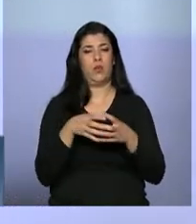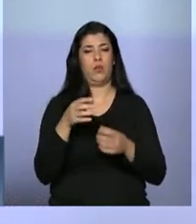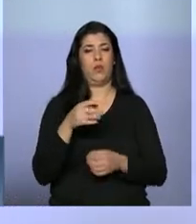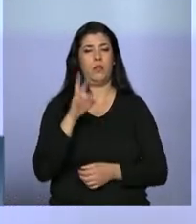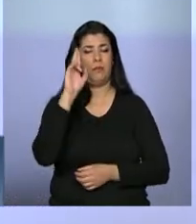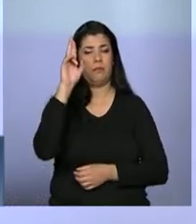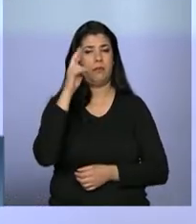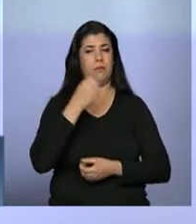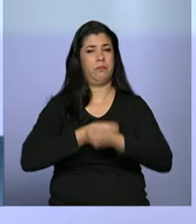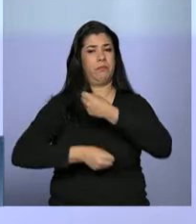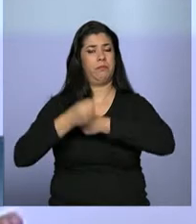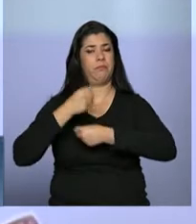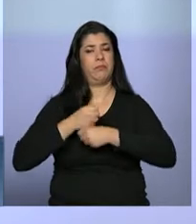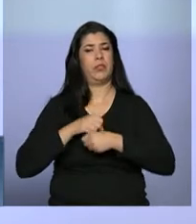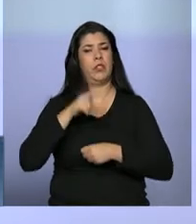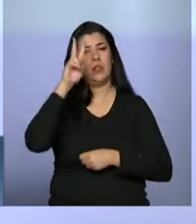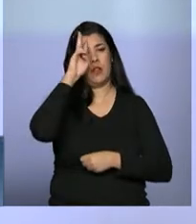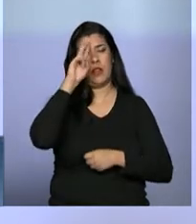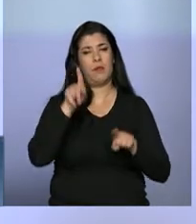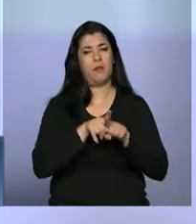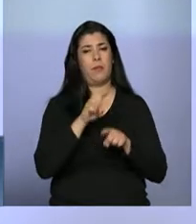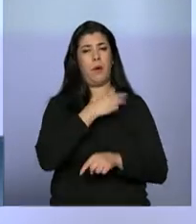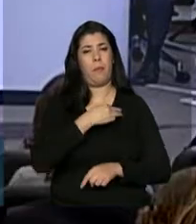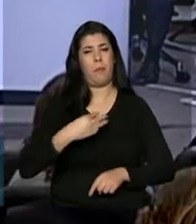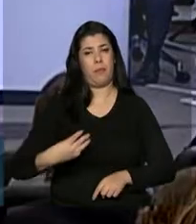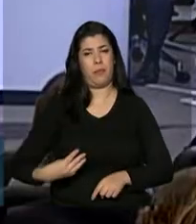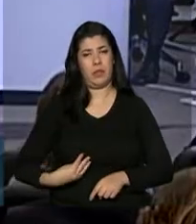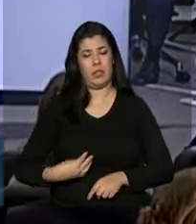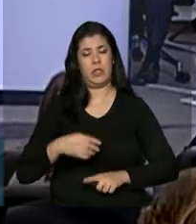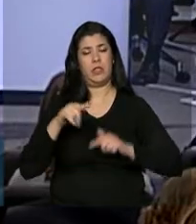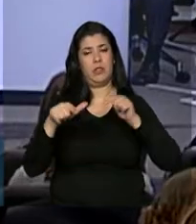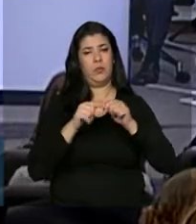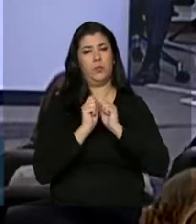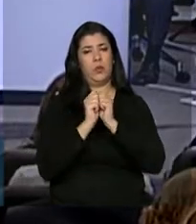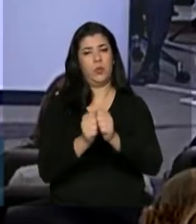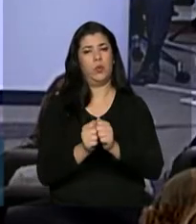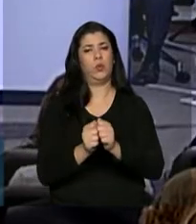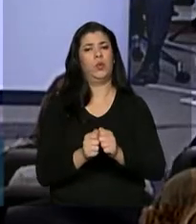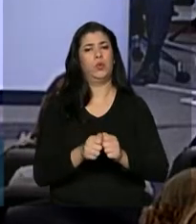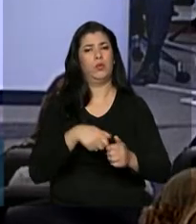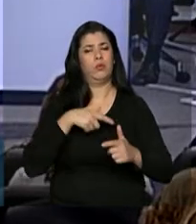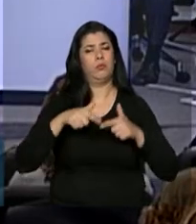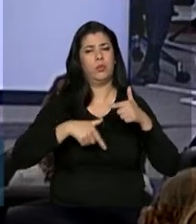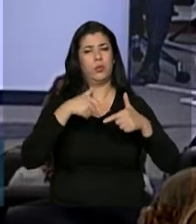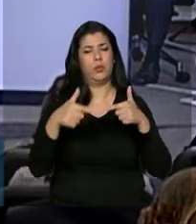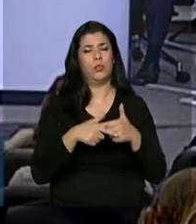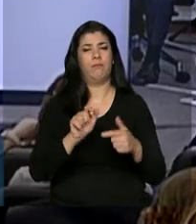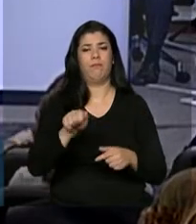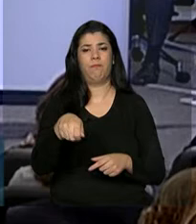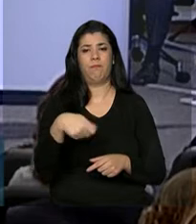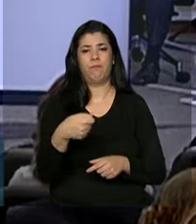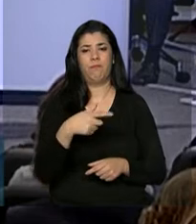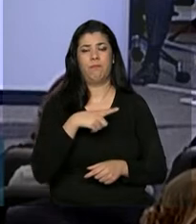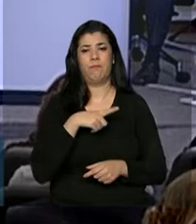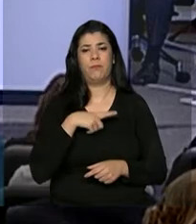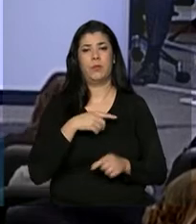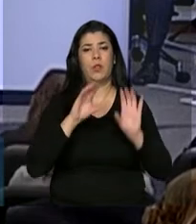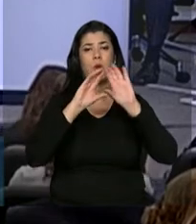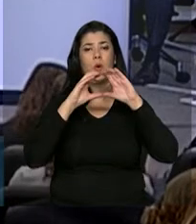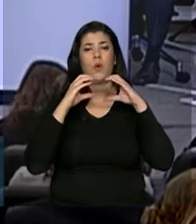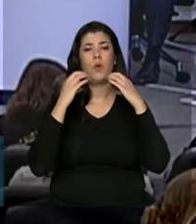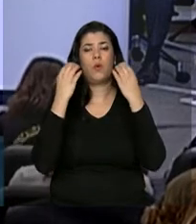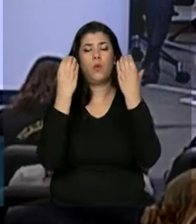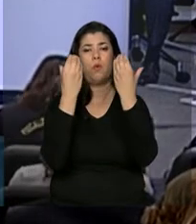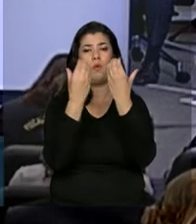em um dos momentos, ministro, que o senhor esteve também, Jonas, Fabri, mais marcantes da nossa vida na Conferência